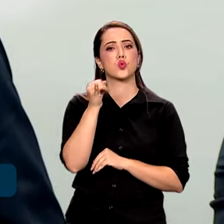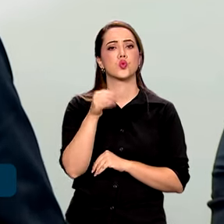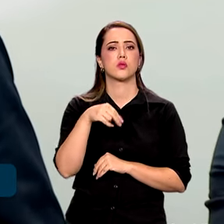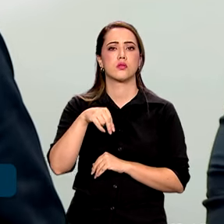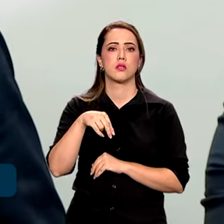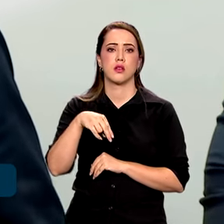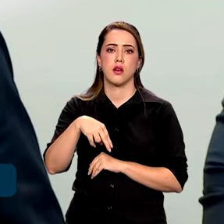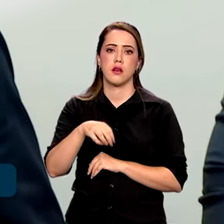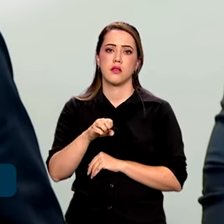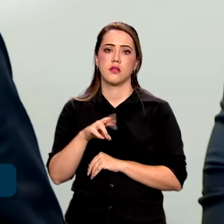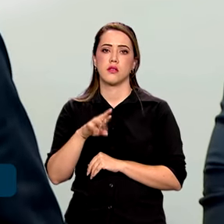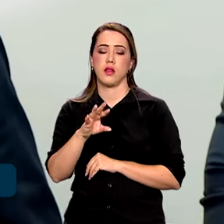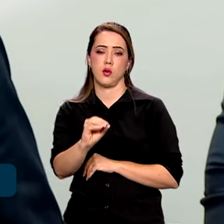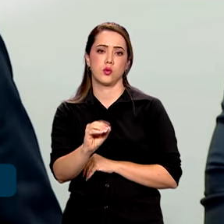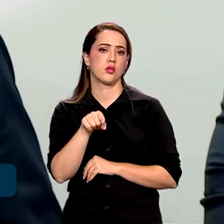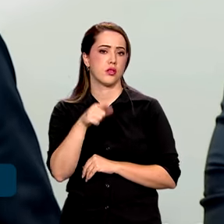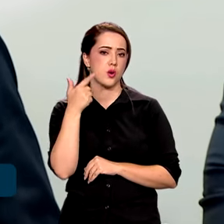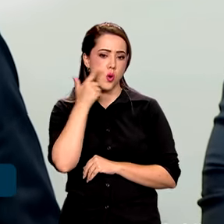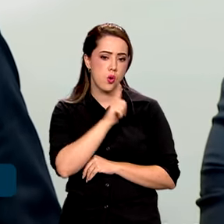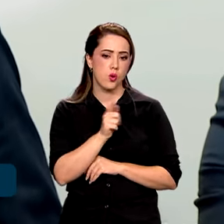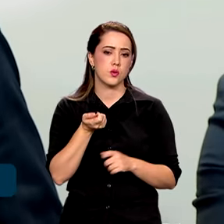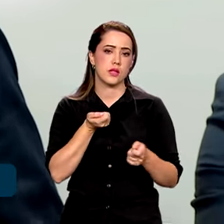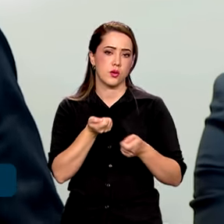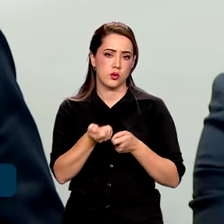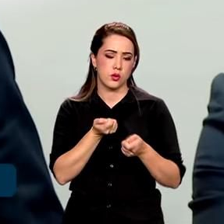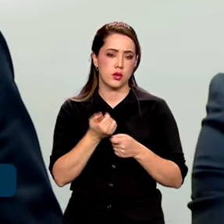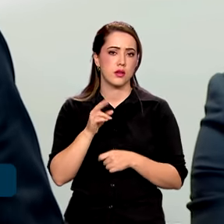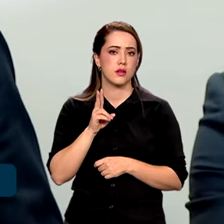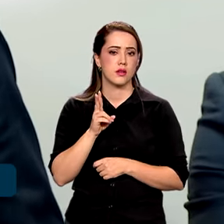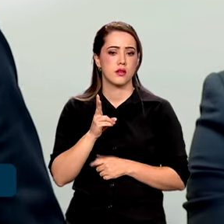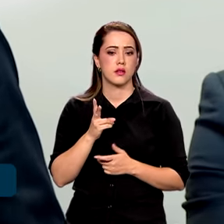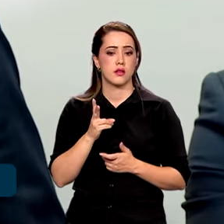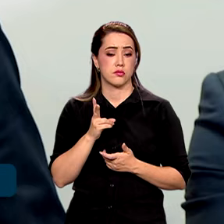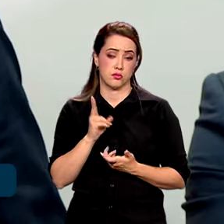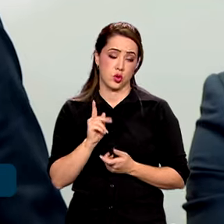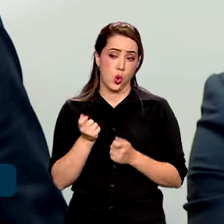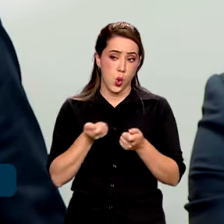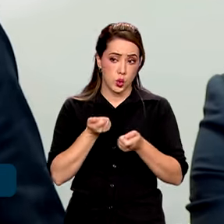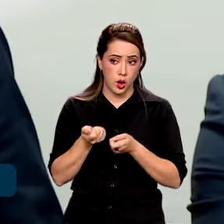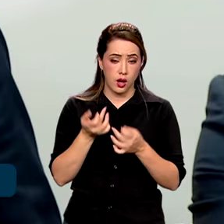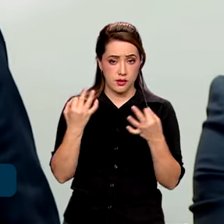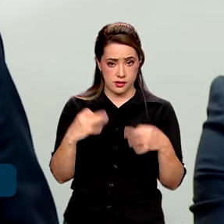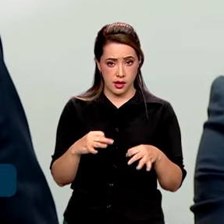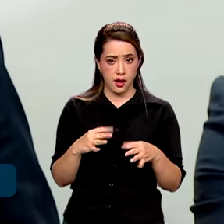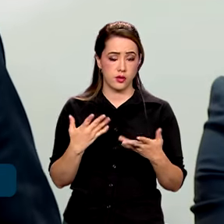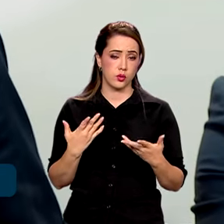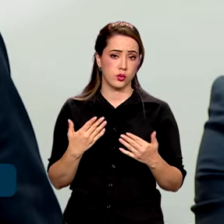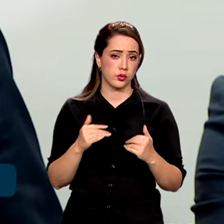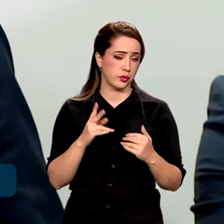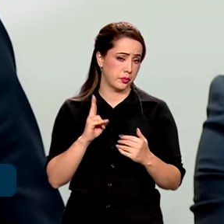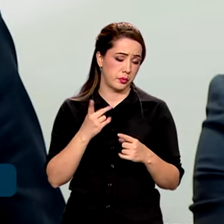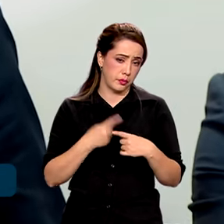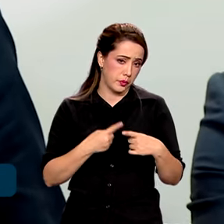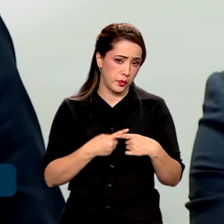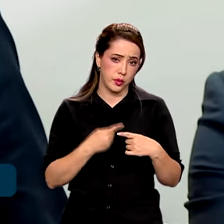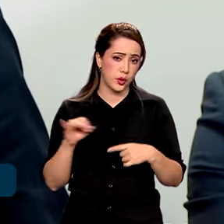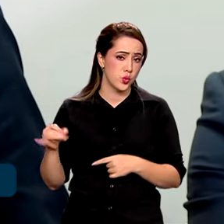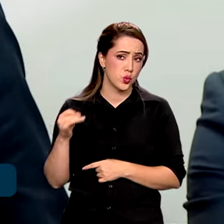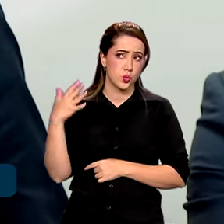estar com o freio de mão puxado, cada vez menos puxado, mas ainda acima daquilo que